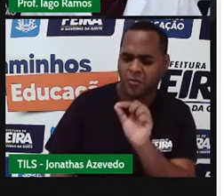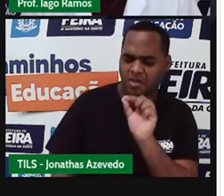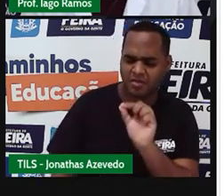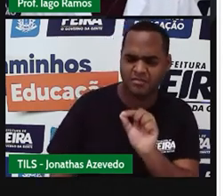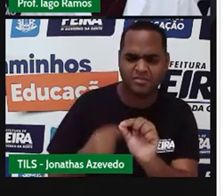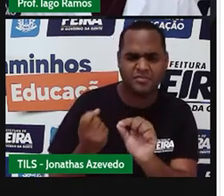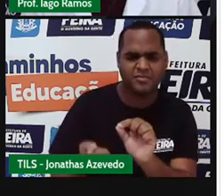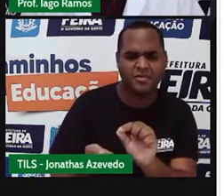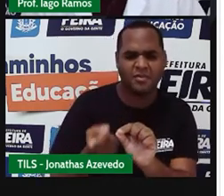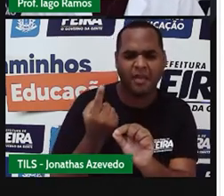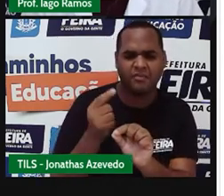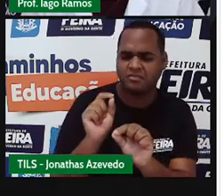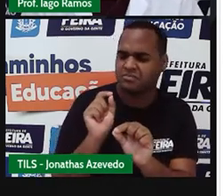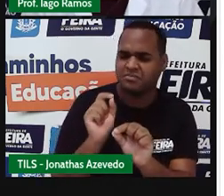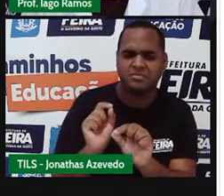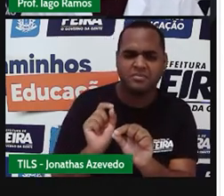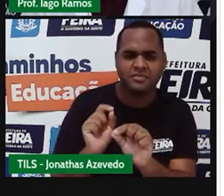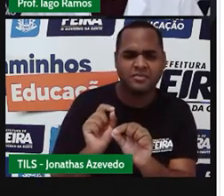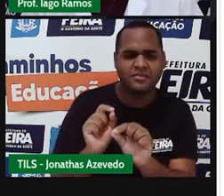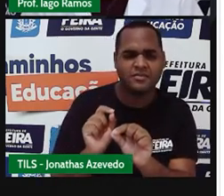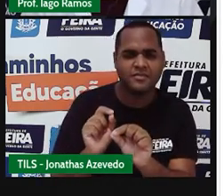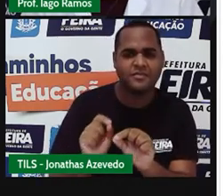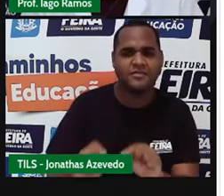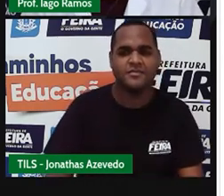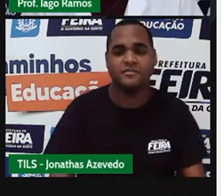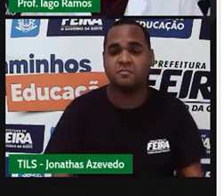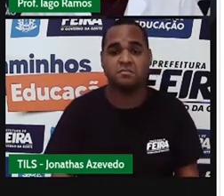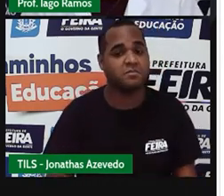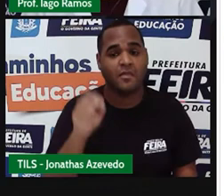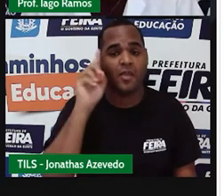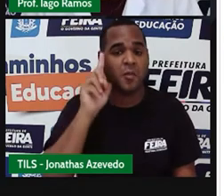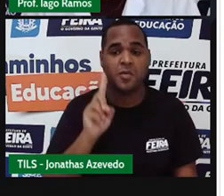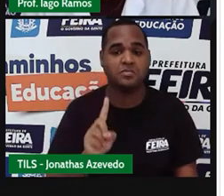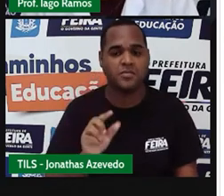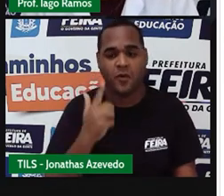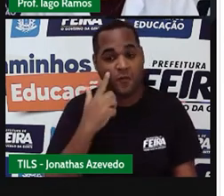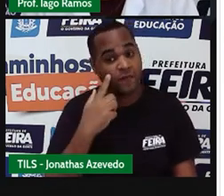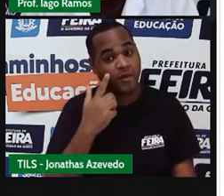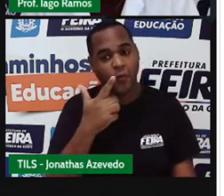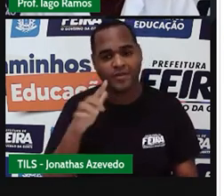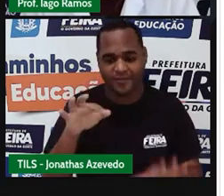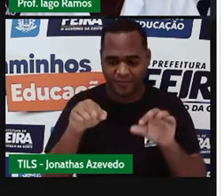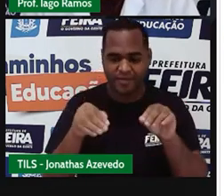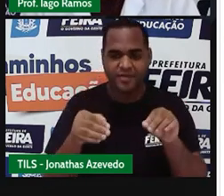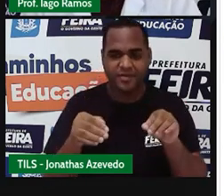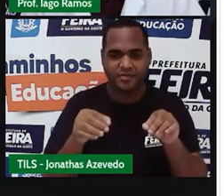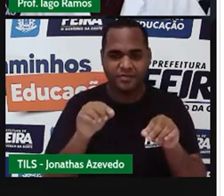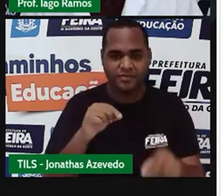que tem de curioso nesse número? Não sei. Vamos ver agora no final.